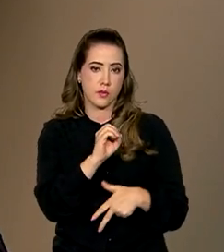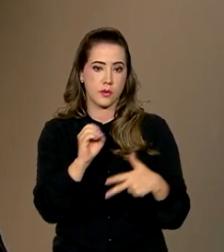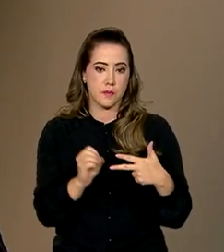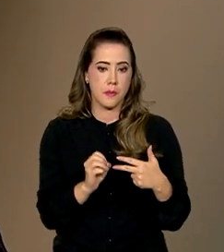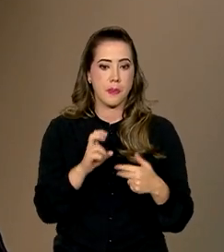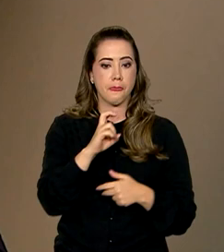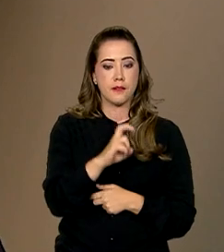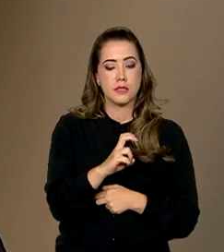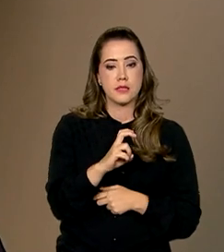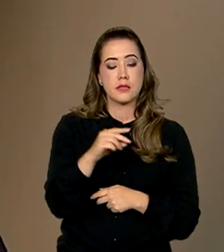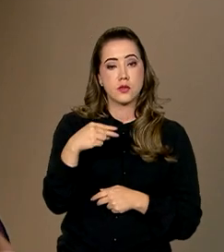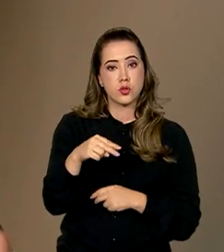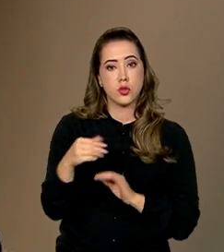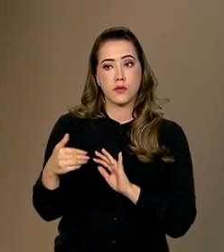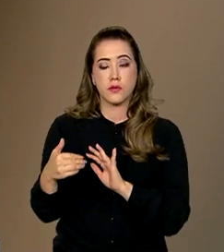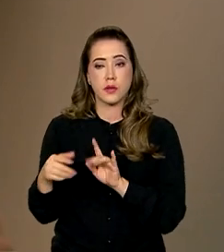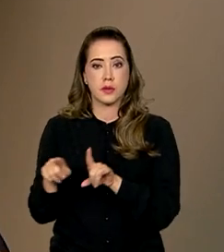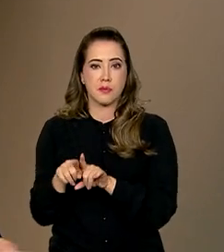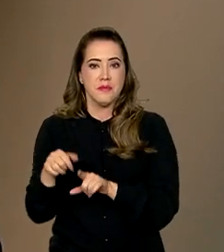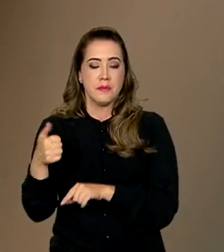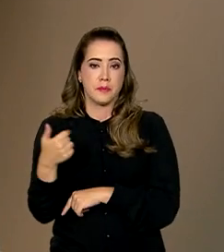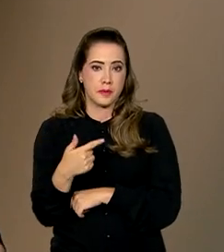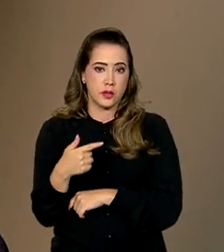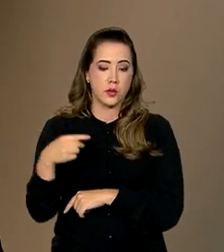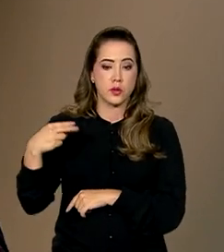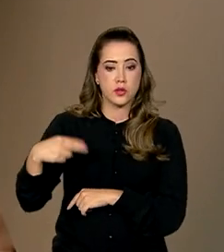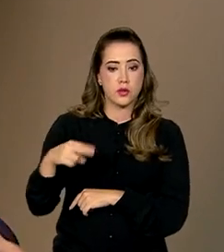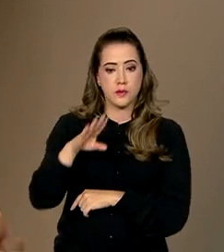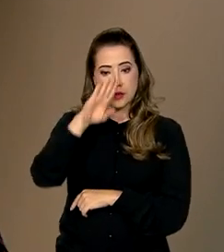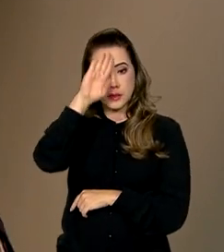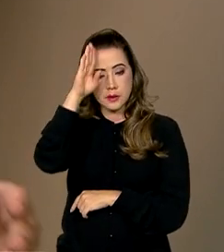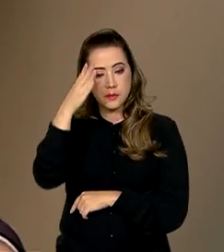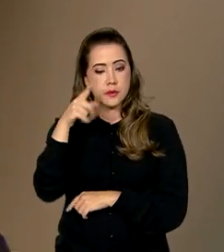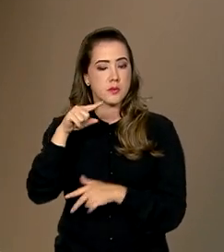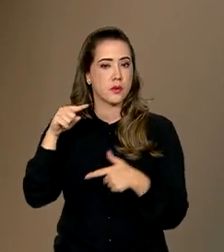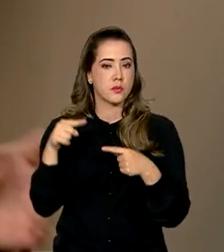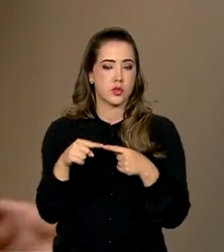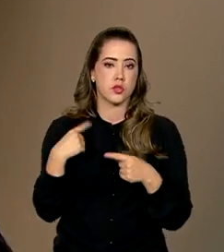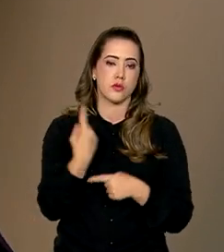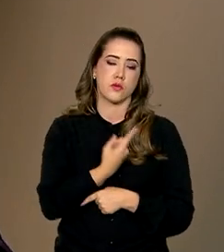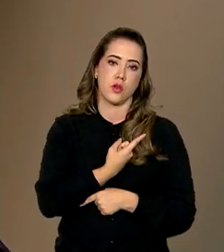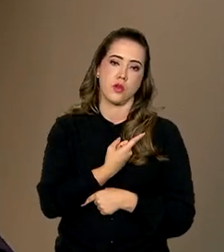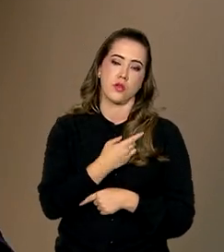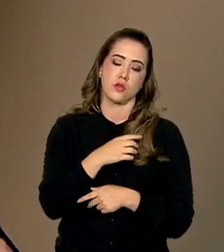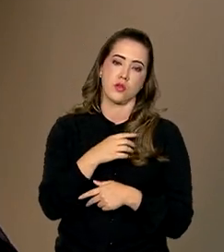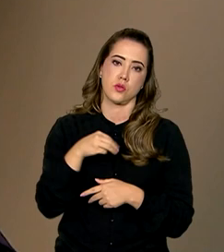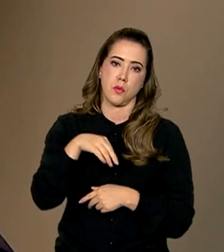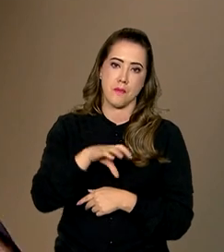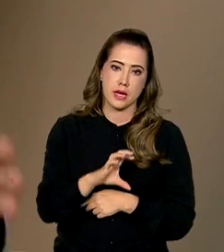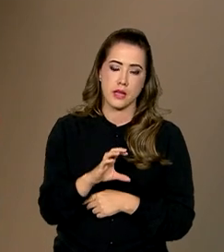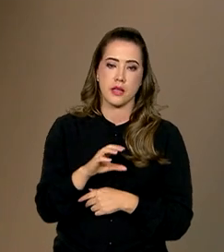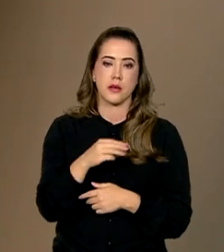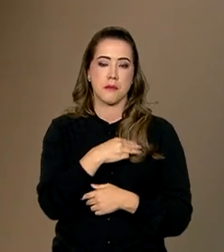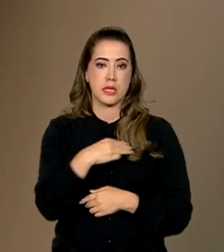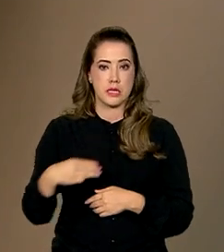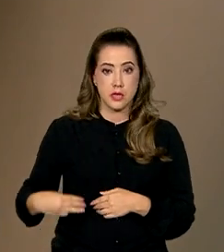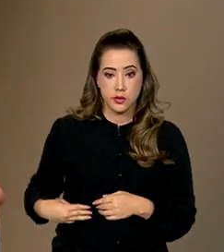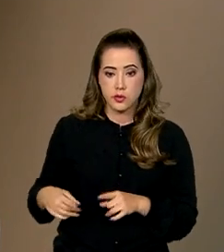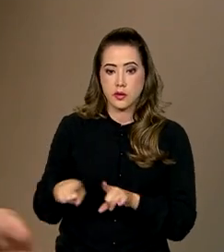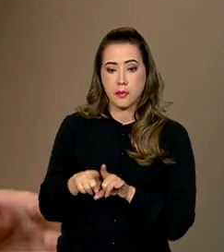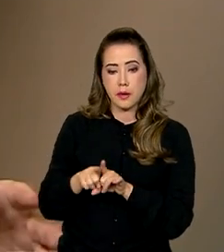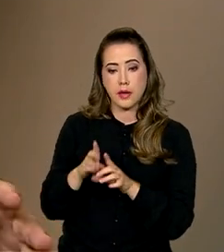novembro e 12 de novembro. A principal mensagem, nós, do MEC, do ministro, de todos, no momento é não